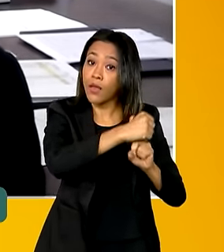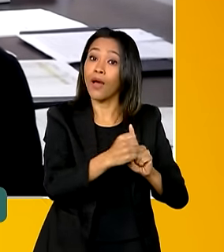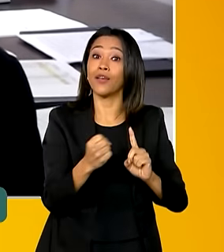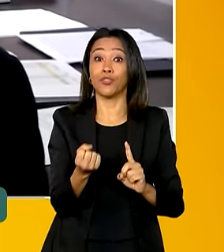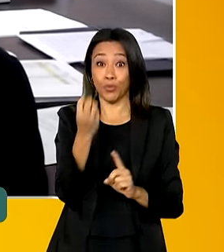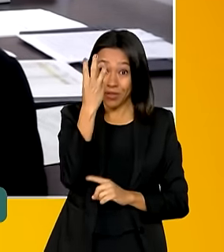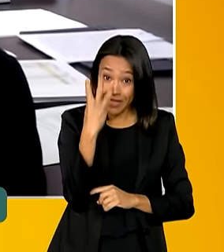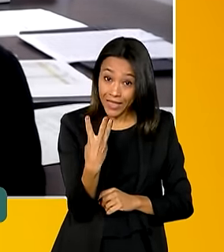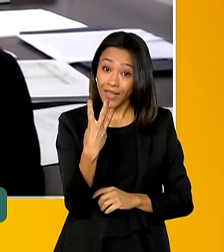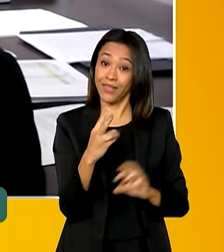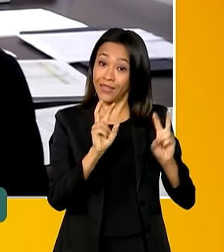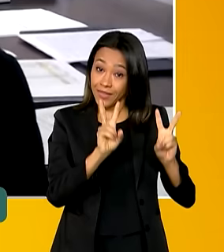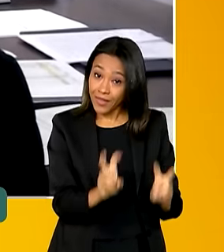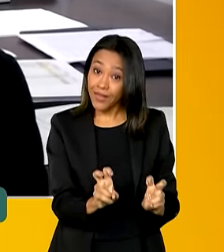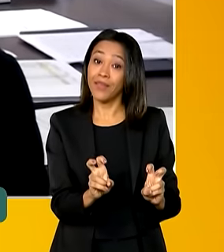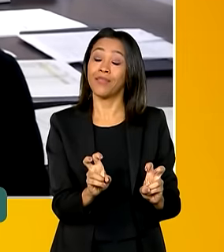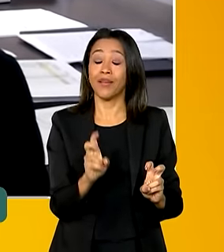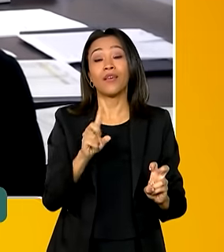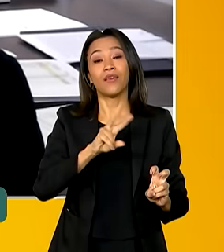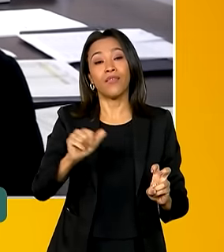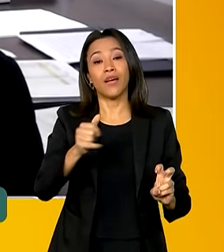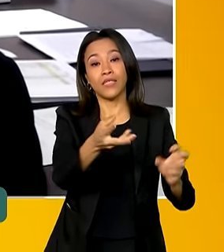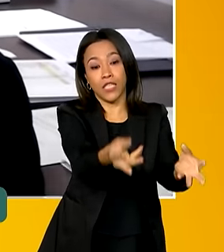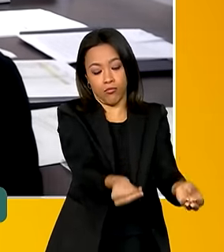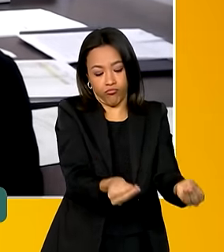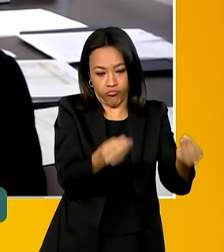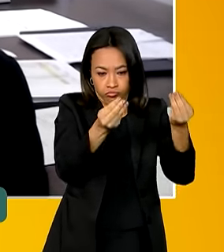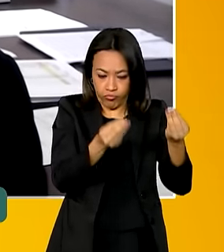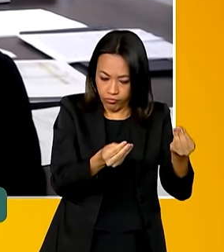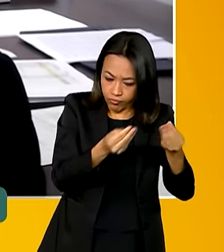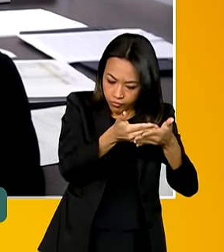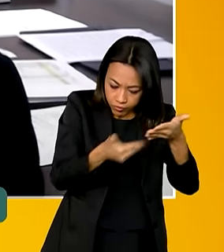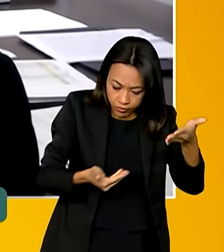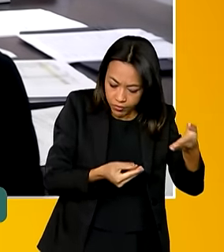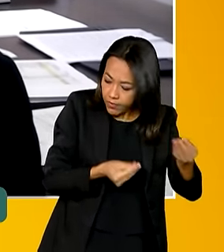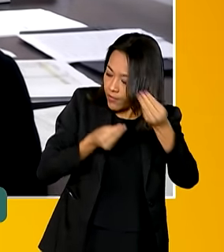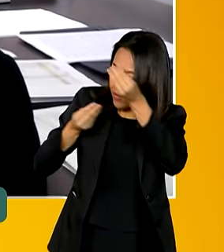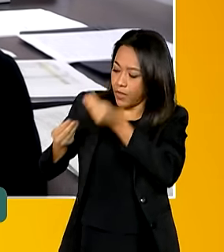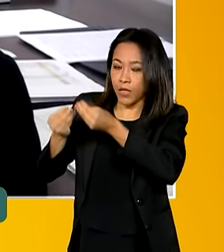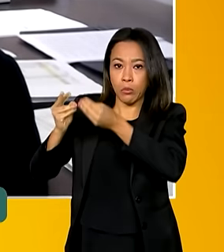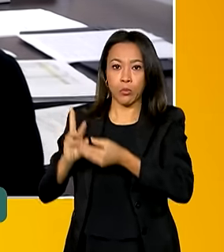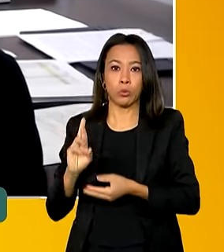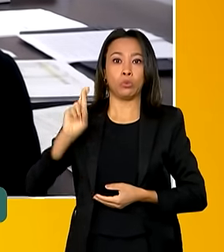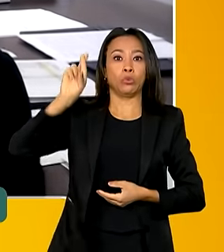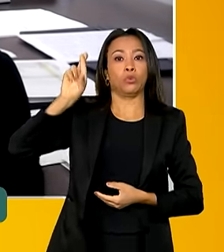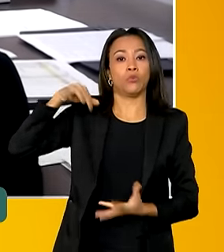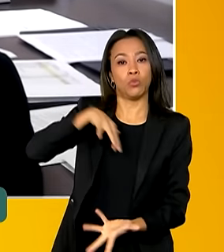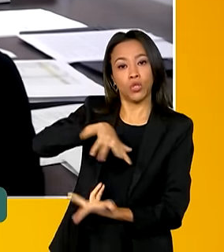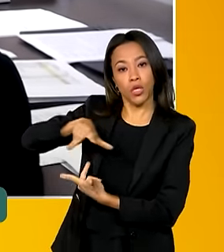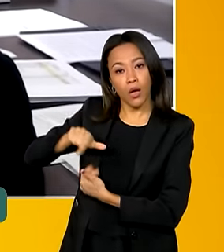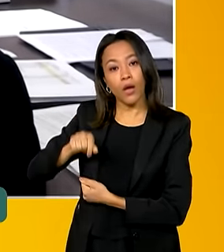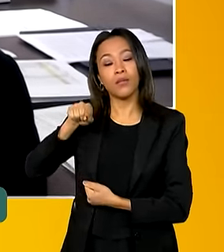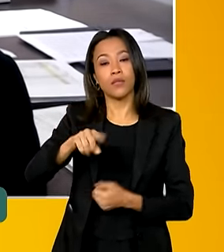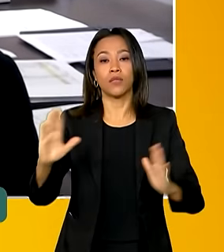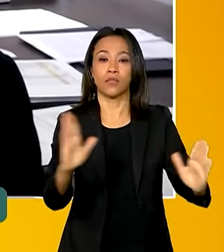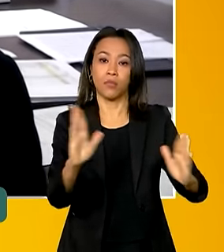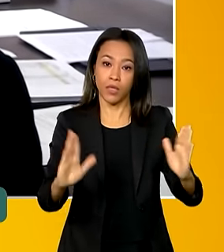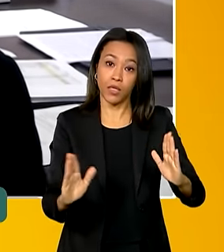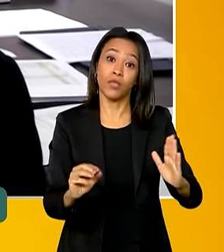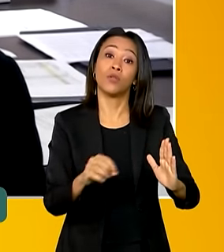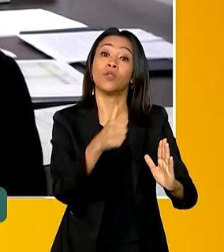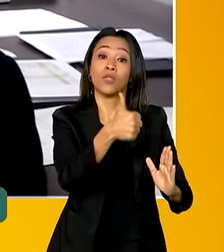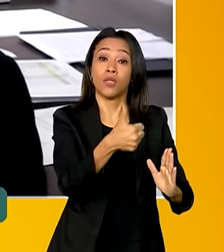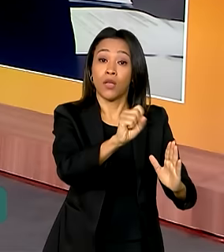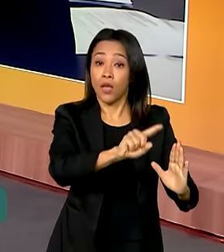temas que serão entregas aos líderes mundiais que se reunirão também no Rio de Janeiro nos dias de 8 e 19 de